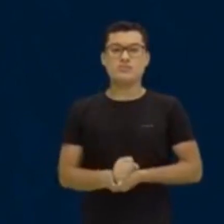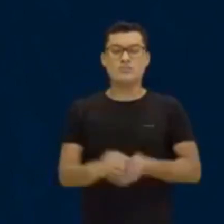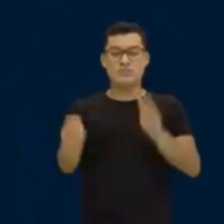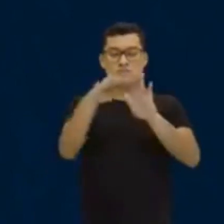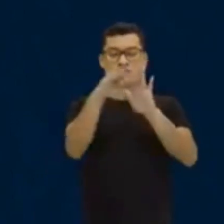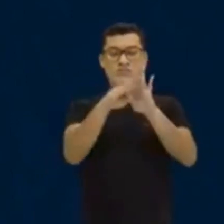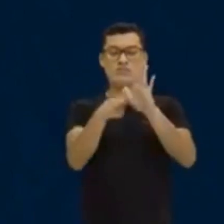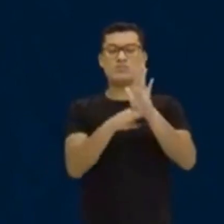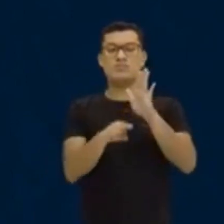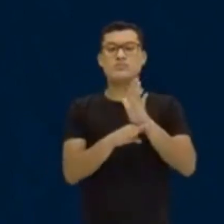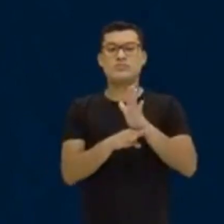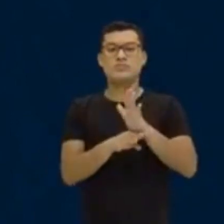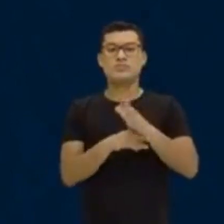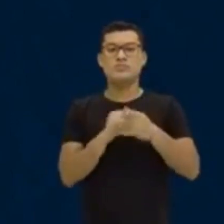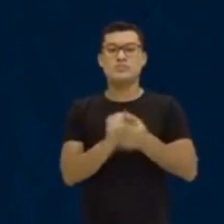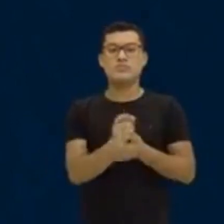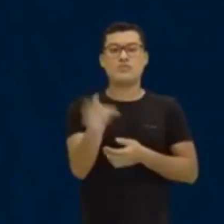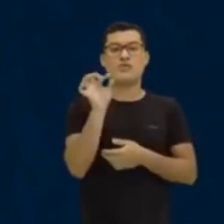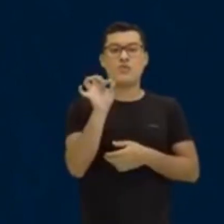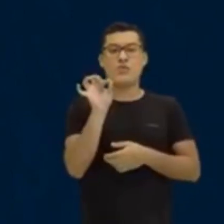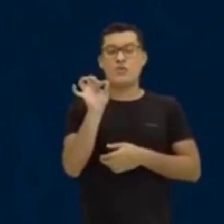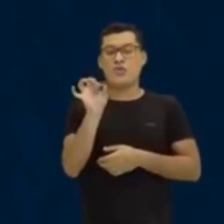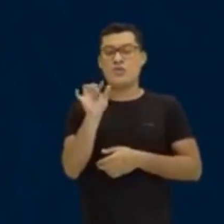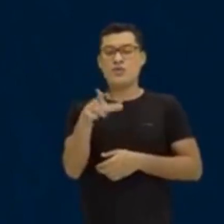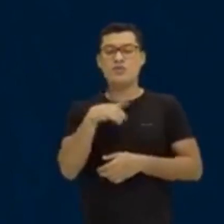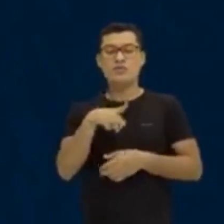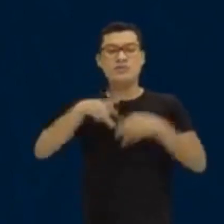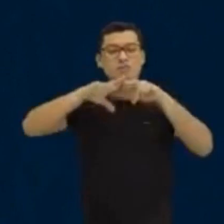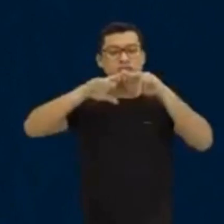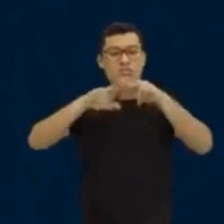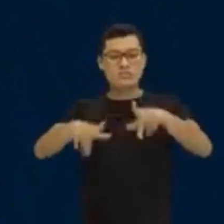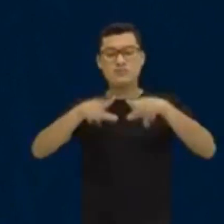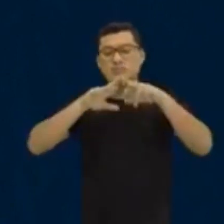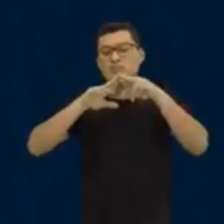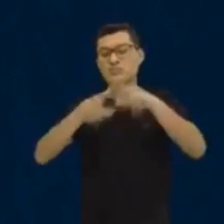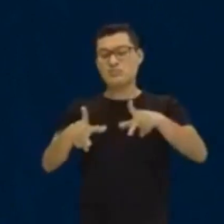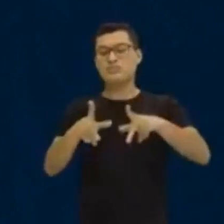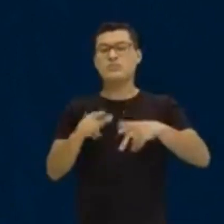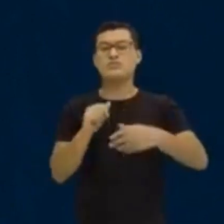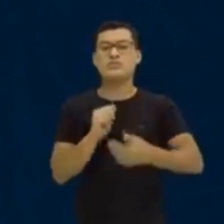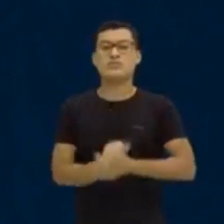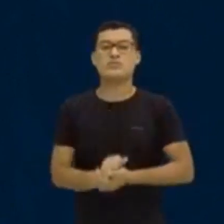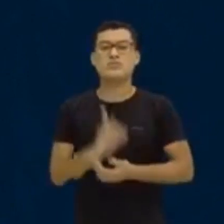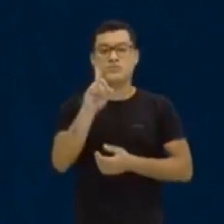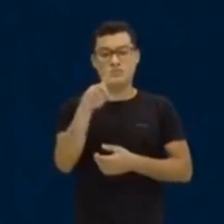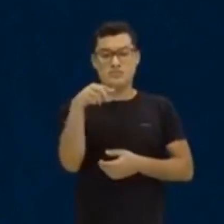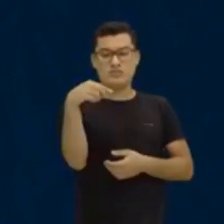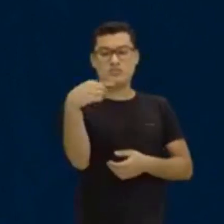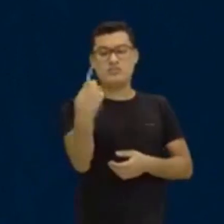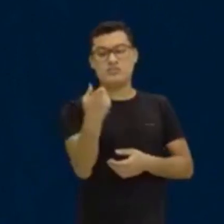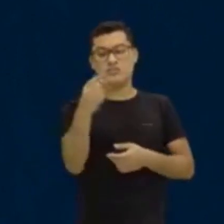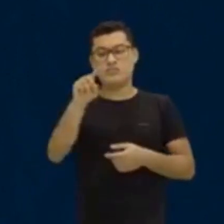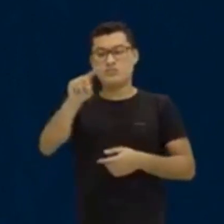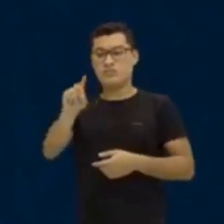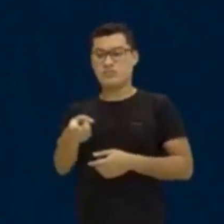Repara que a composta, o que ela tem de diferente? O que ela tem de diferente? Depois da vírgula, ela vai ter uma